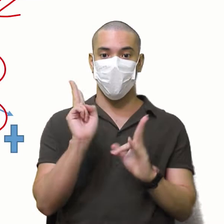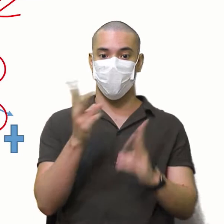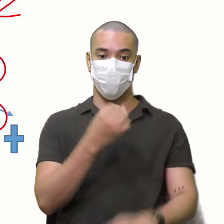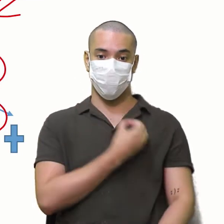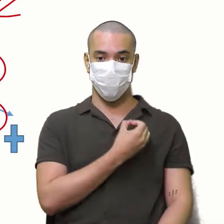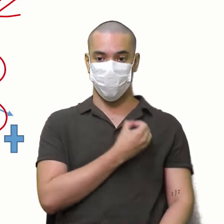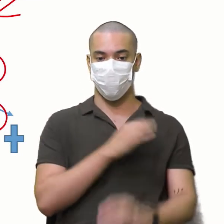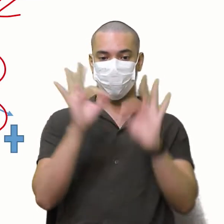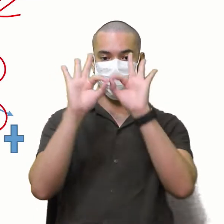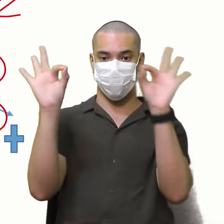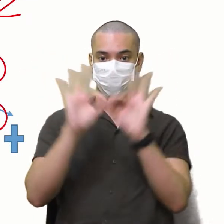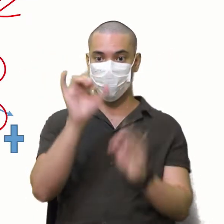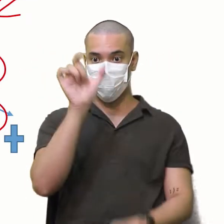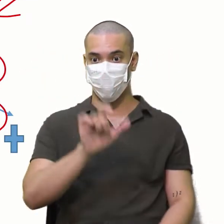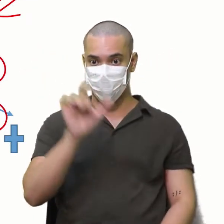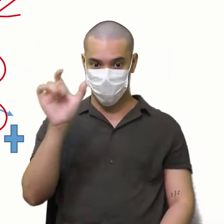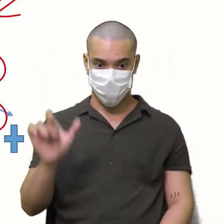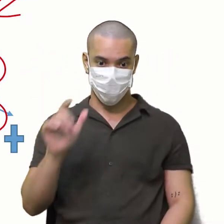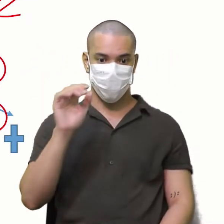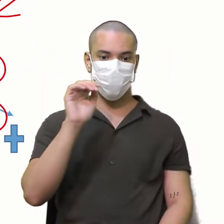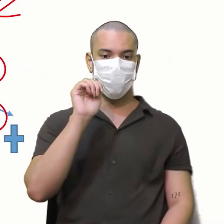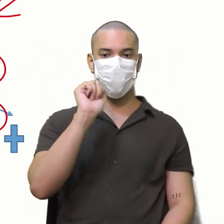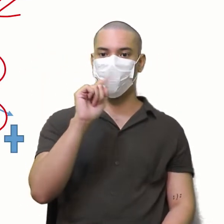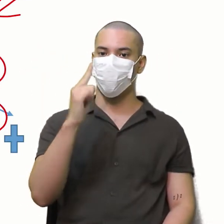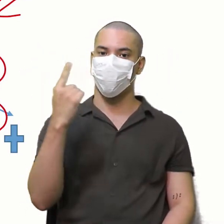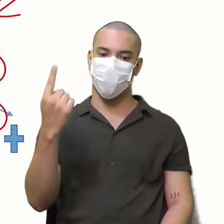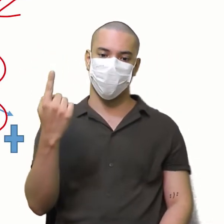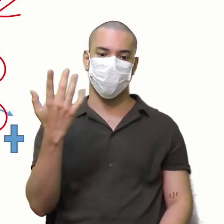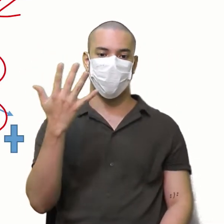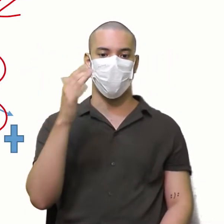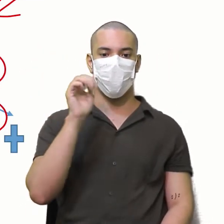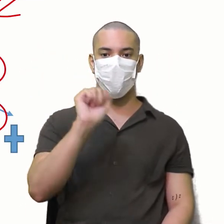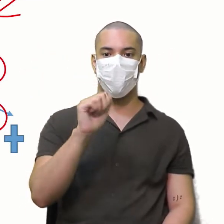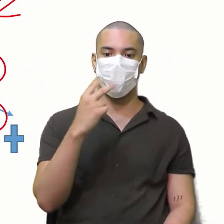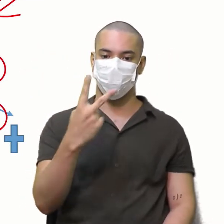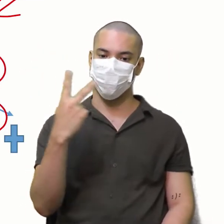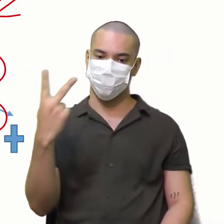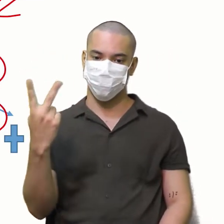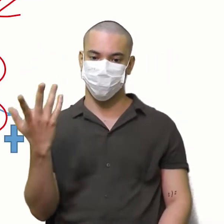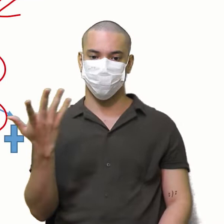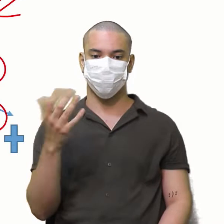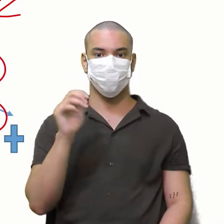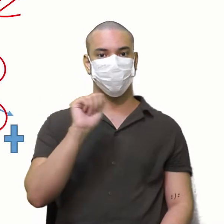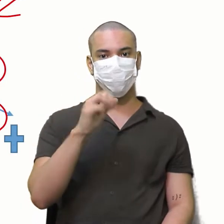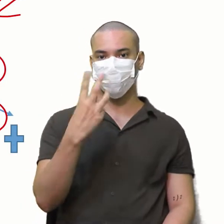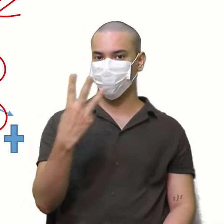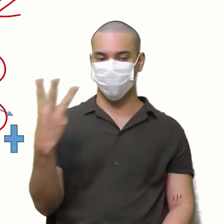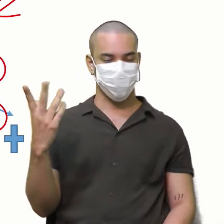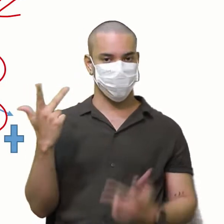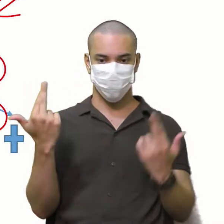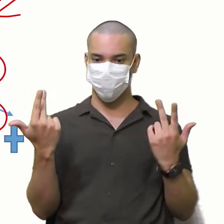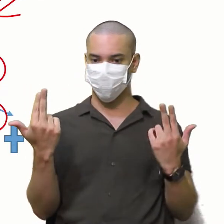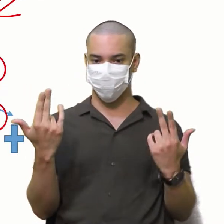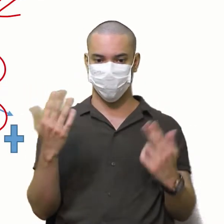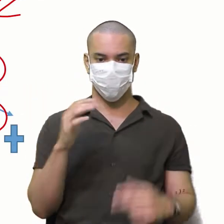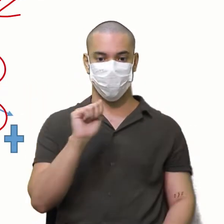mesmo número de linhas e colunas O A11 A1 A22 A33 E